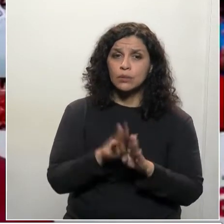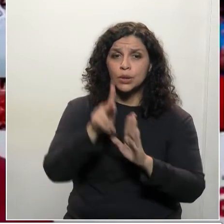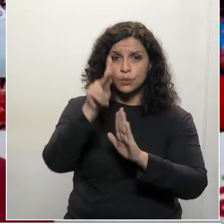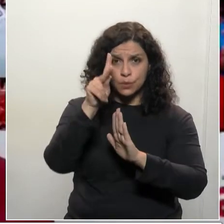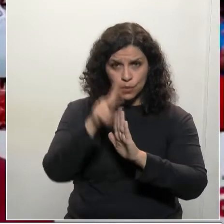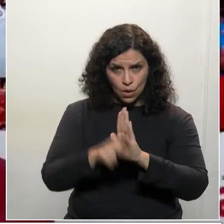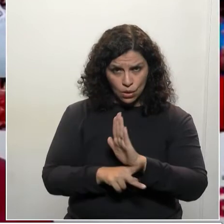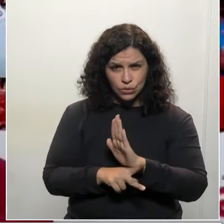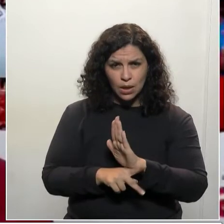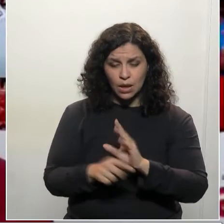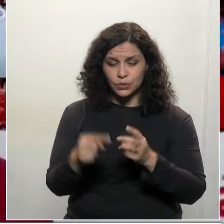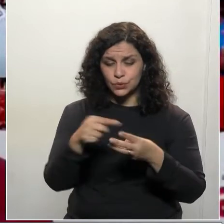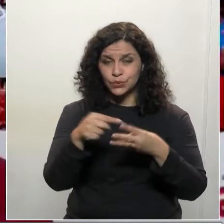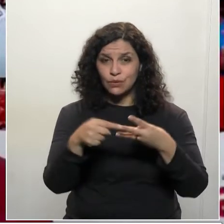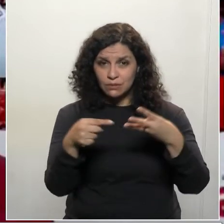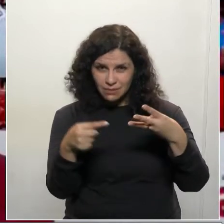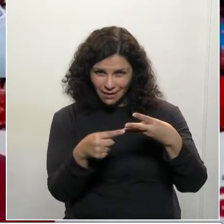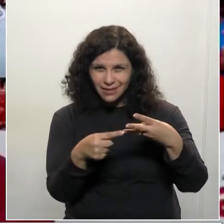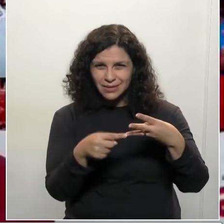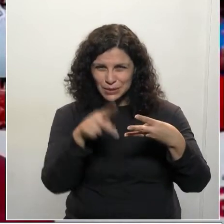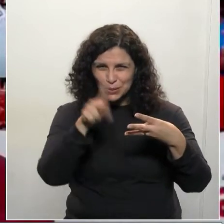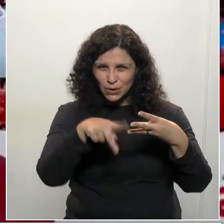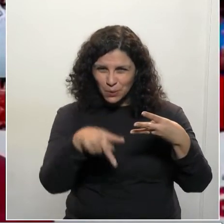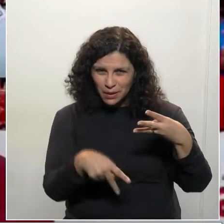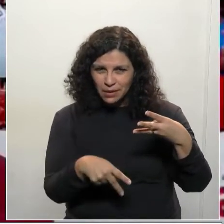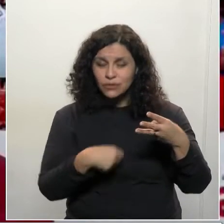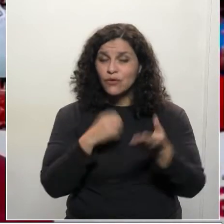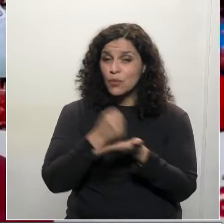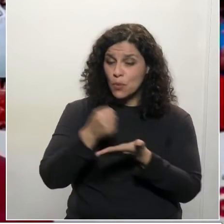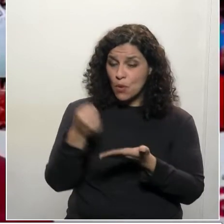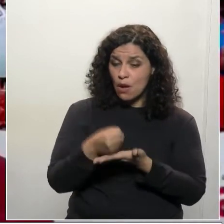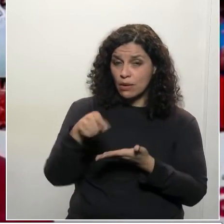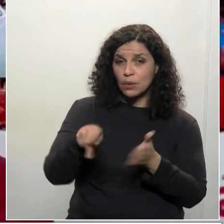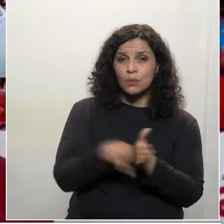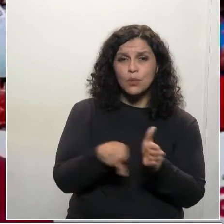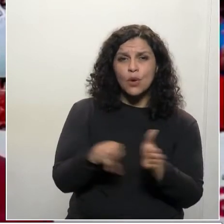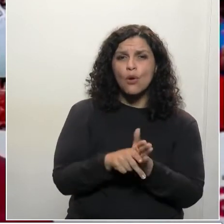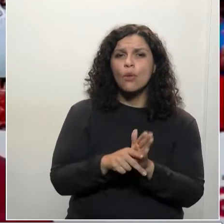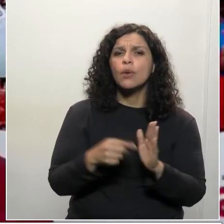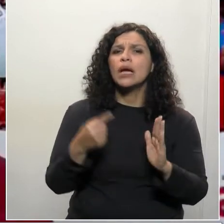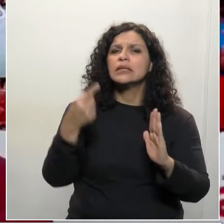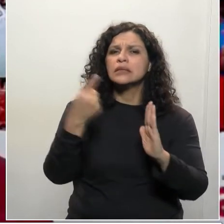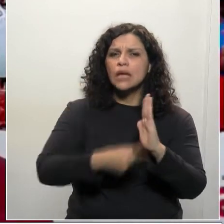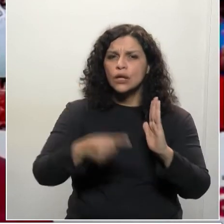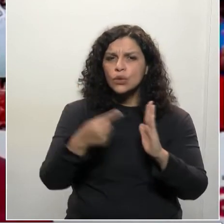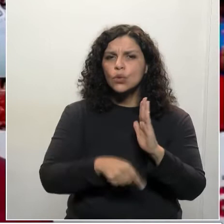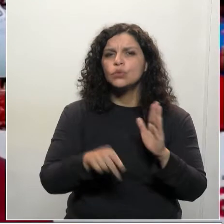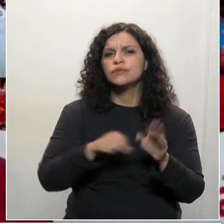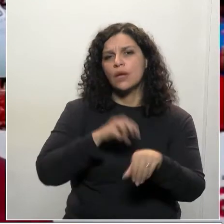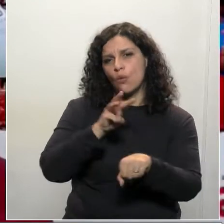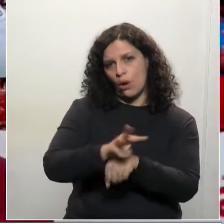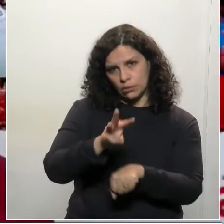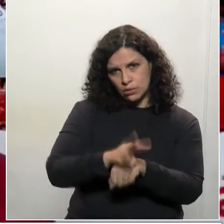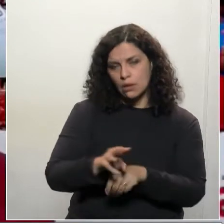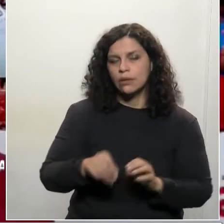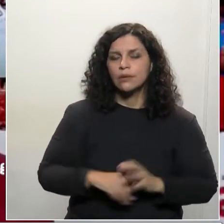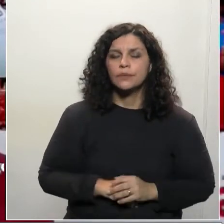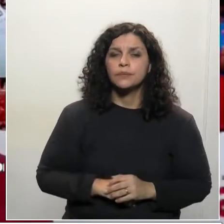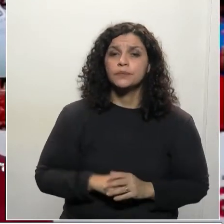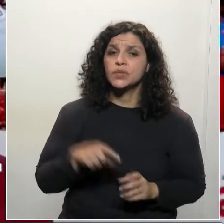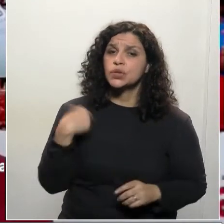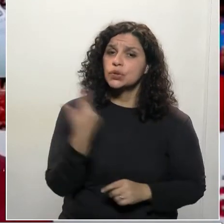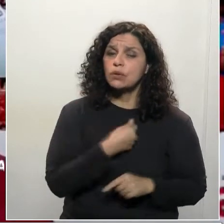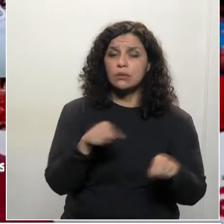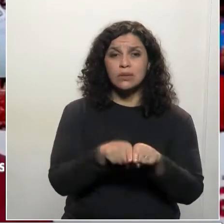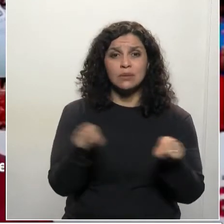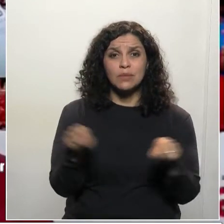projeto, os dois, os três projetos que foram protocolados nessa casa com relação às denúncias via WhatsApp. Mas